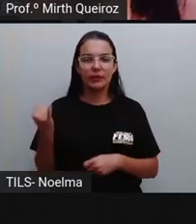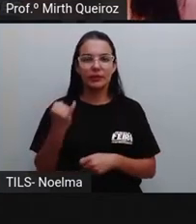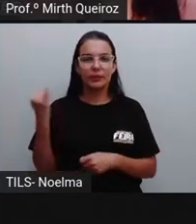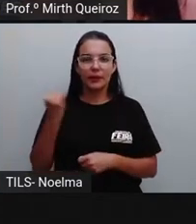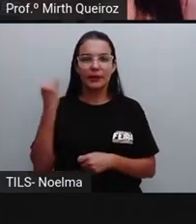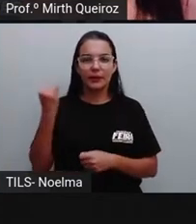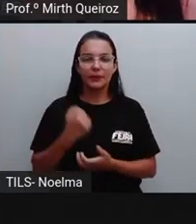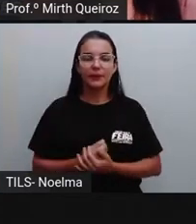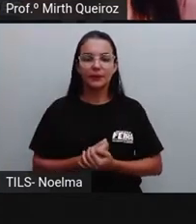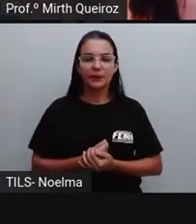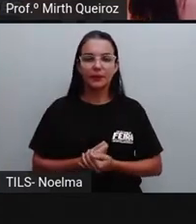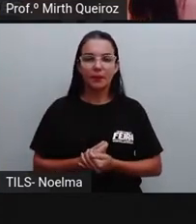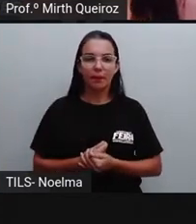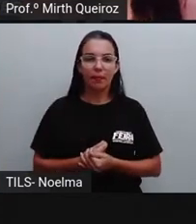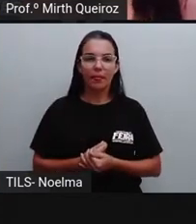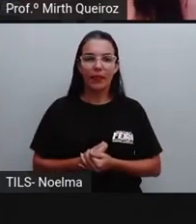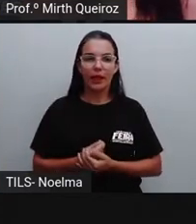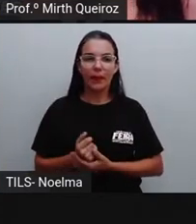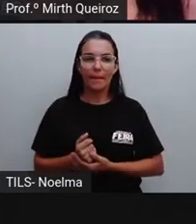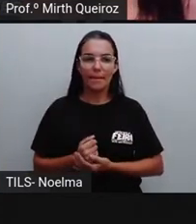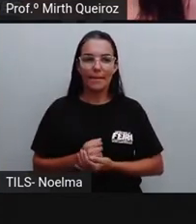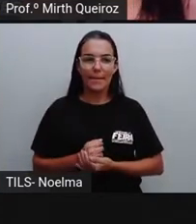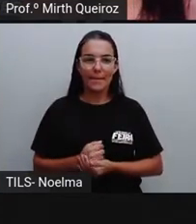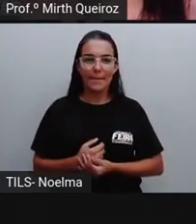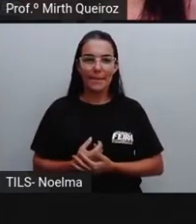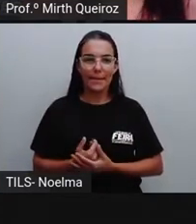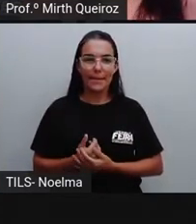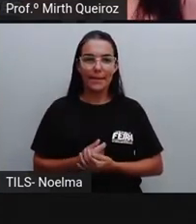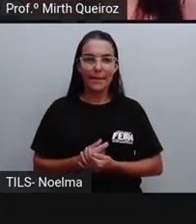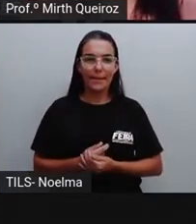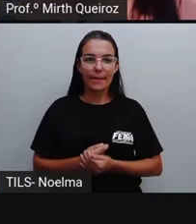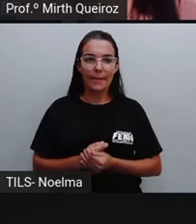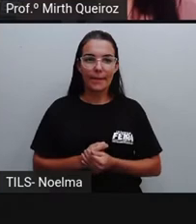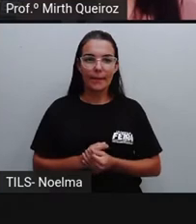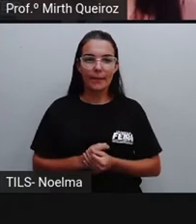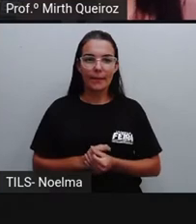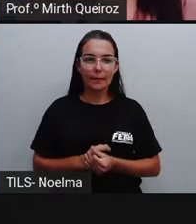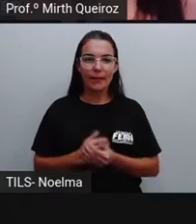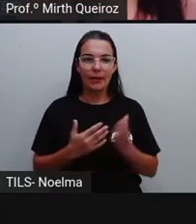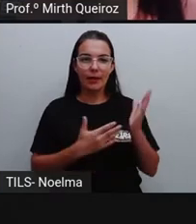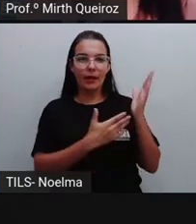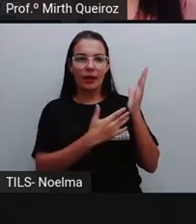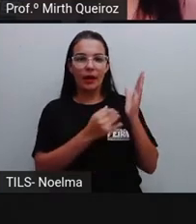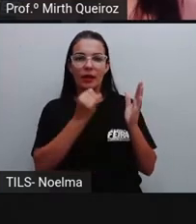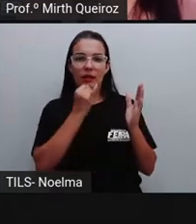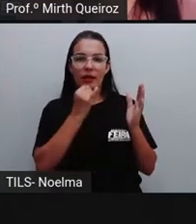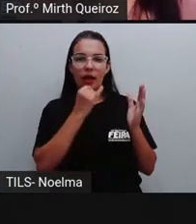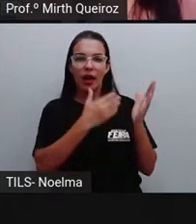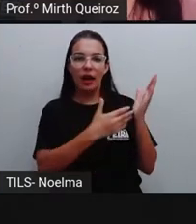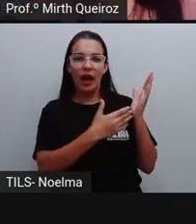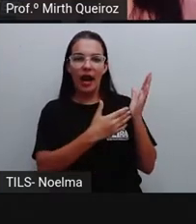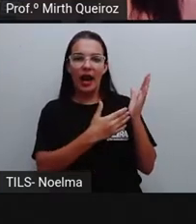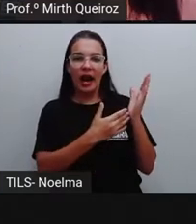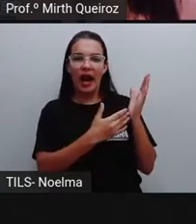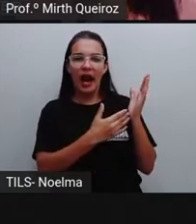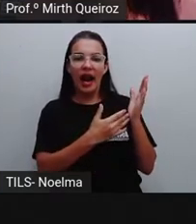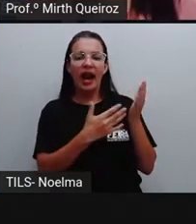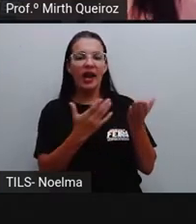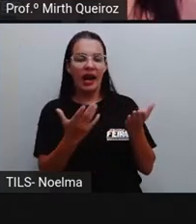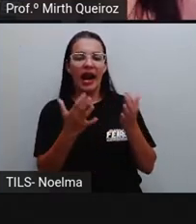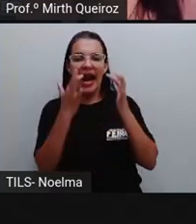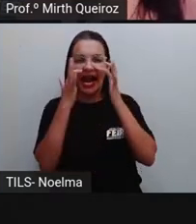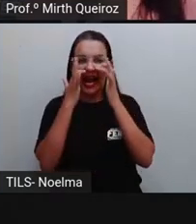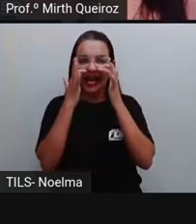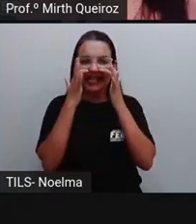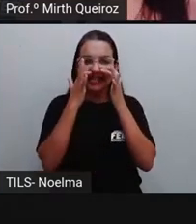remetente, que é a assinatura da pessoa que escreveu a carta. Aí nós temos um exemplo de fechamento. Atenciosamente,